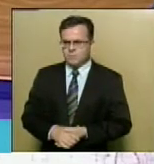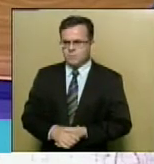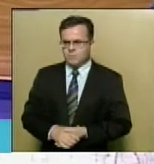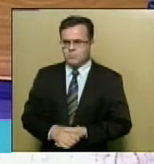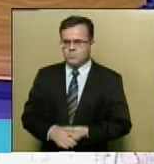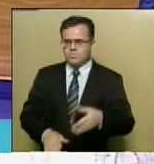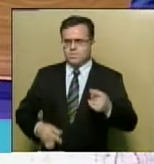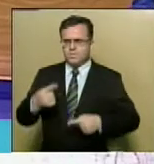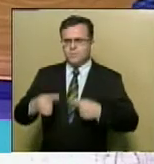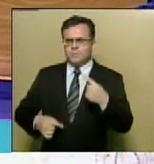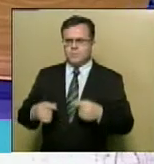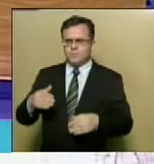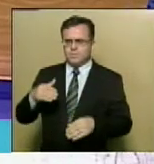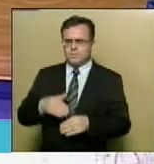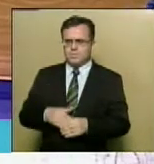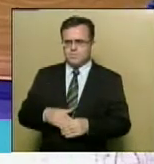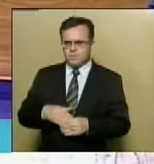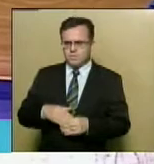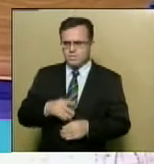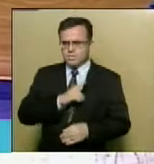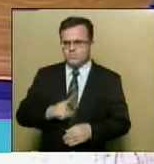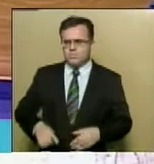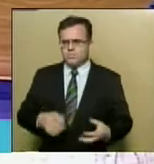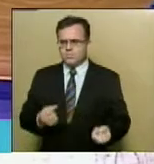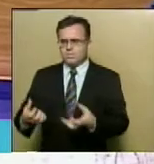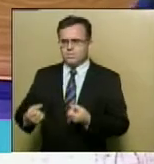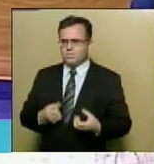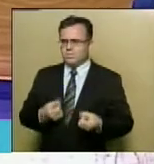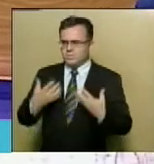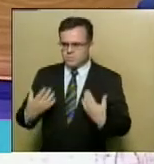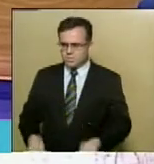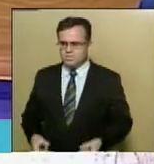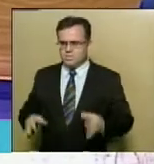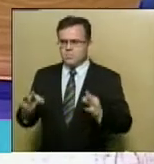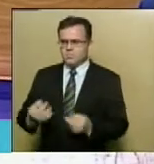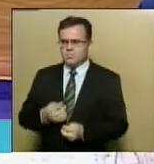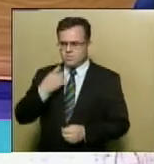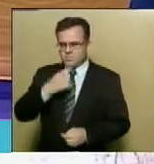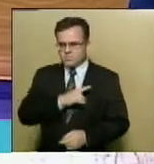Em discussão, em votação, os deputados que aprovam com aprovados.